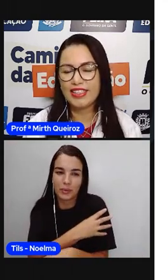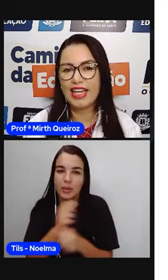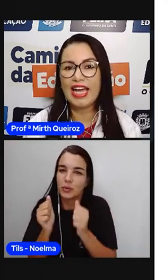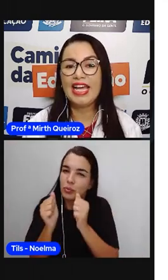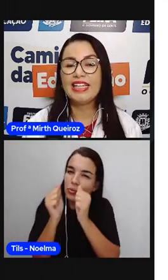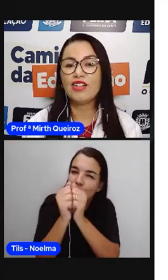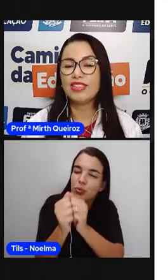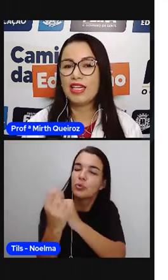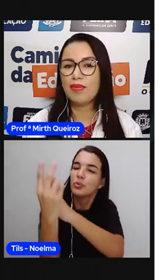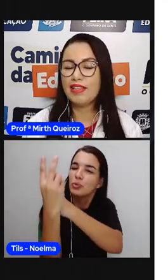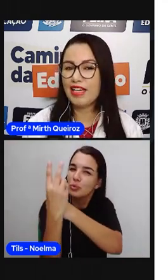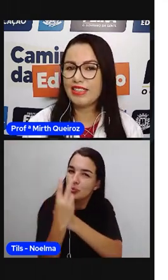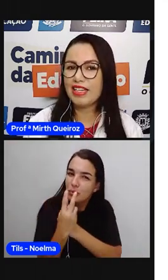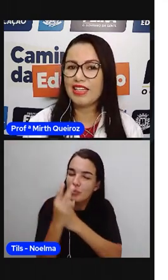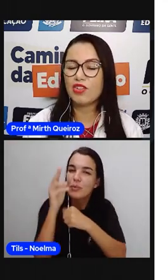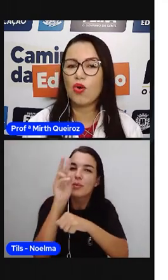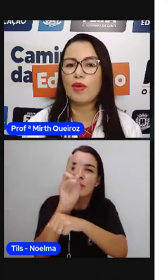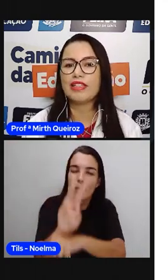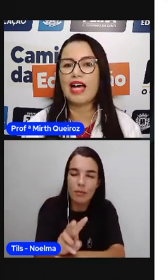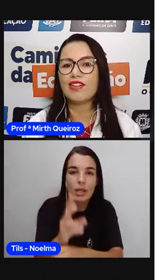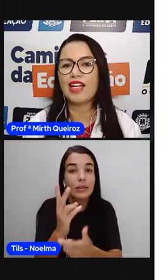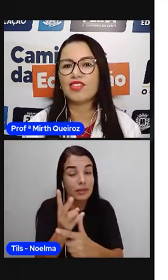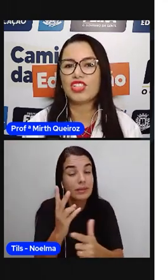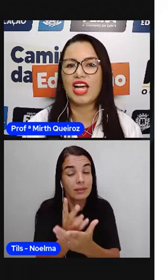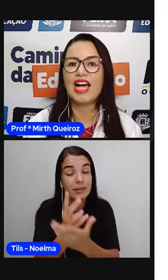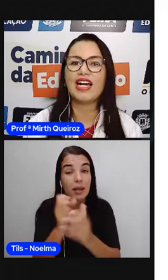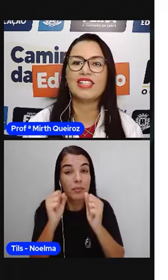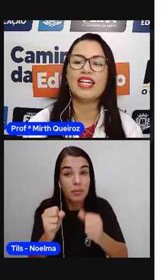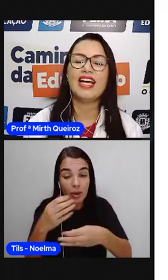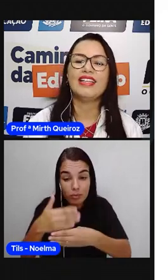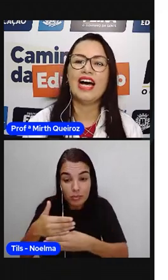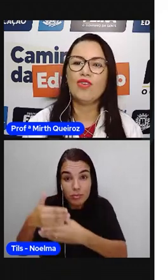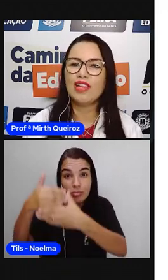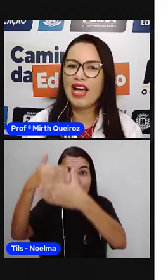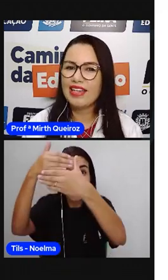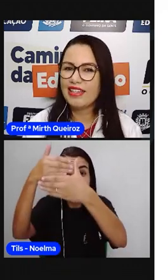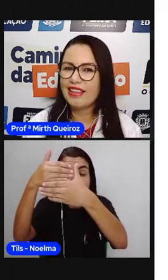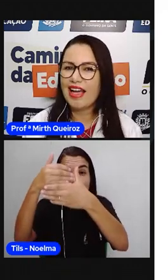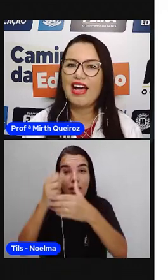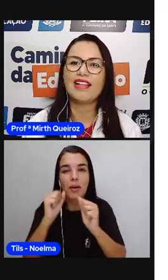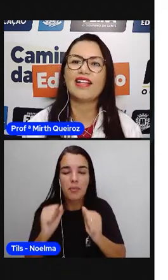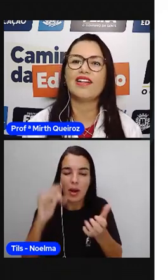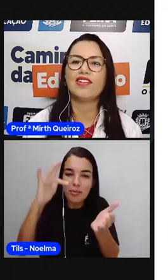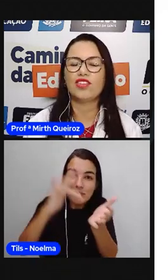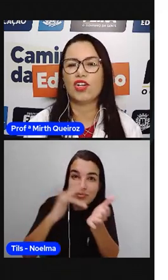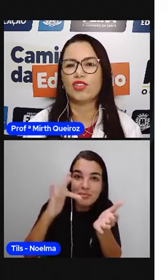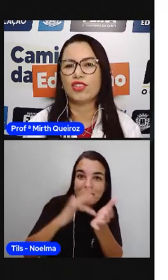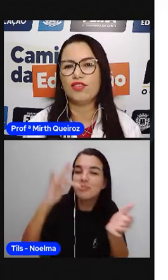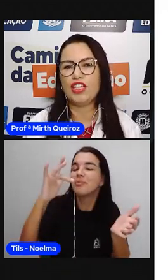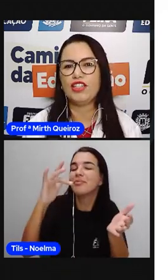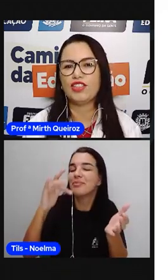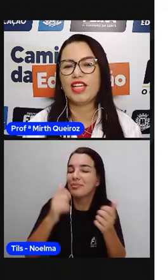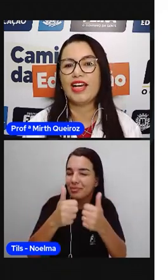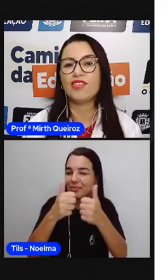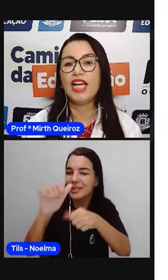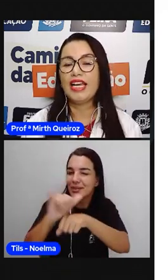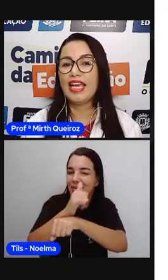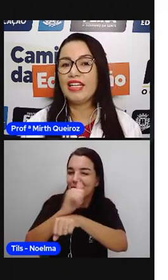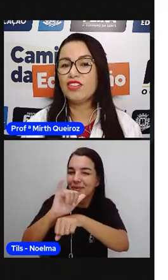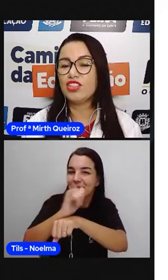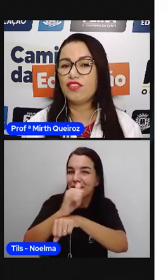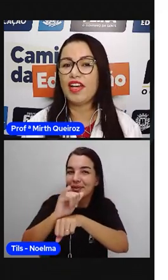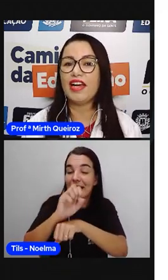gente, né? Então, sempre deixem lá seu comentário lá no chat, dá um like lá nos nossos vídeos, né?